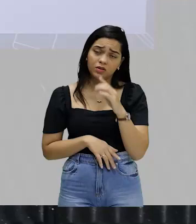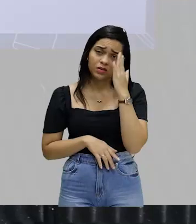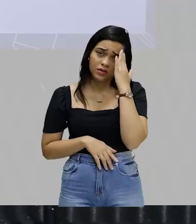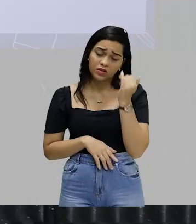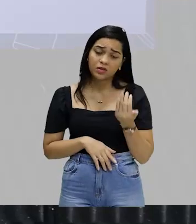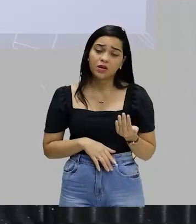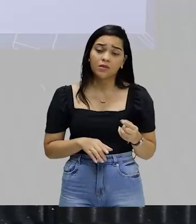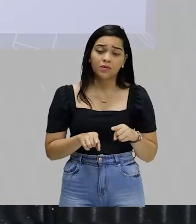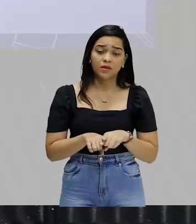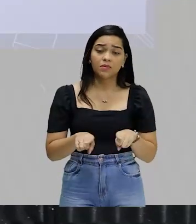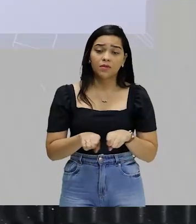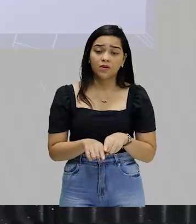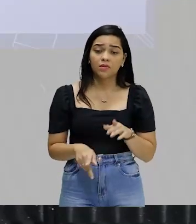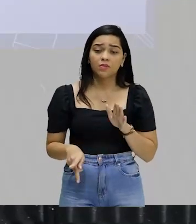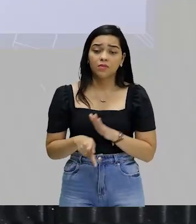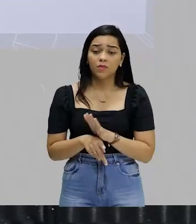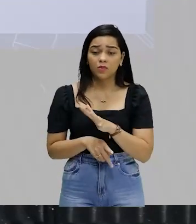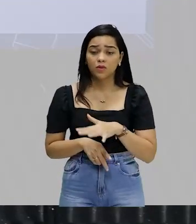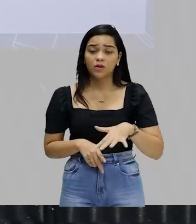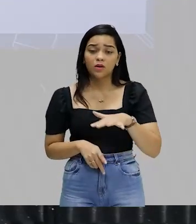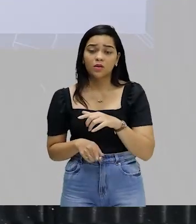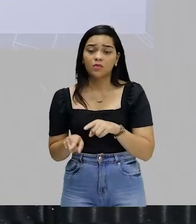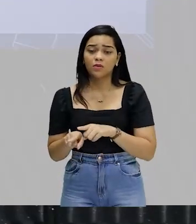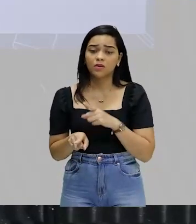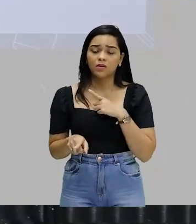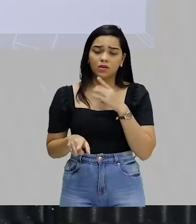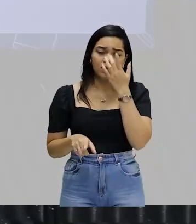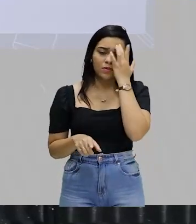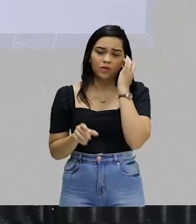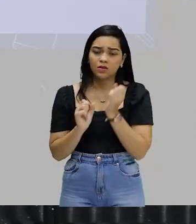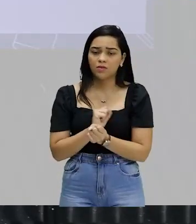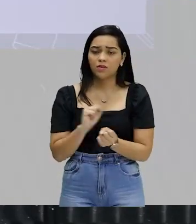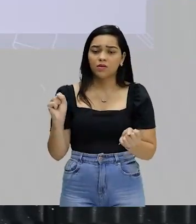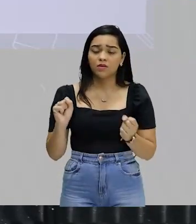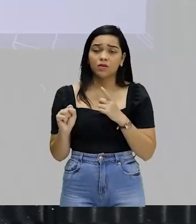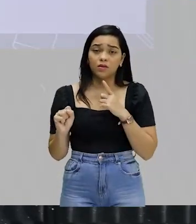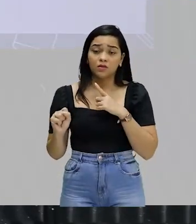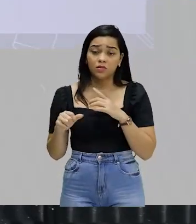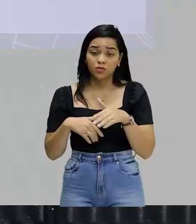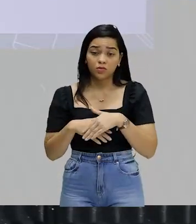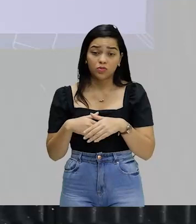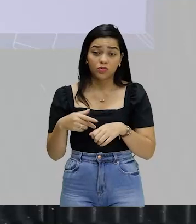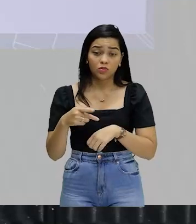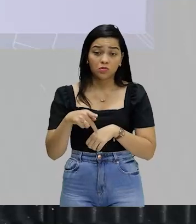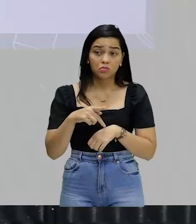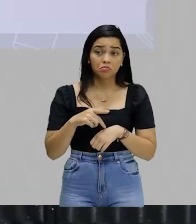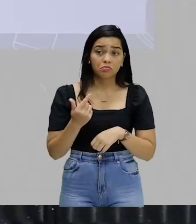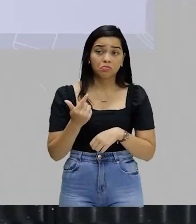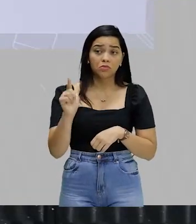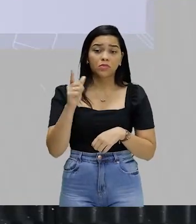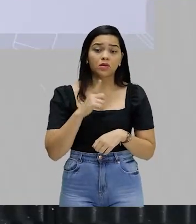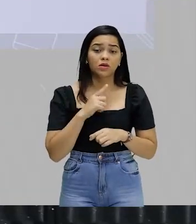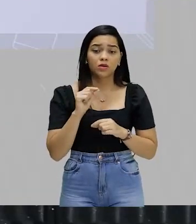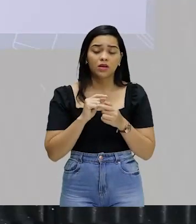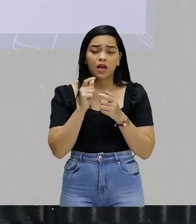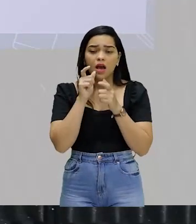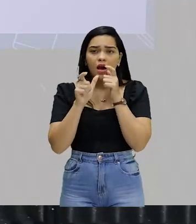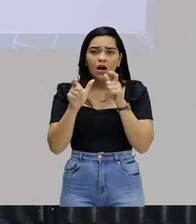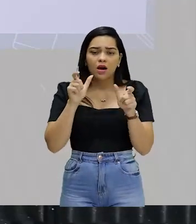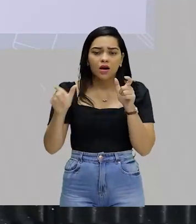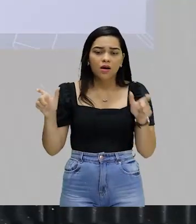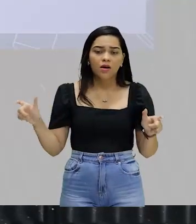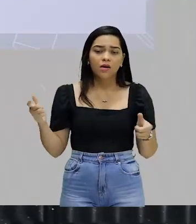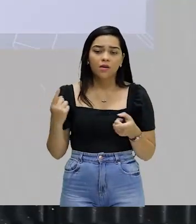inclusive no próprio campo de futebol na Libertadores nos jogos internacionais de vez em quando acontecem xingamentos